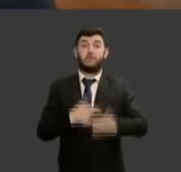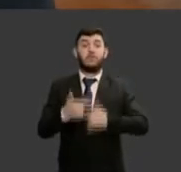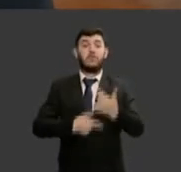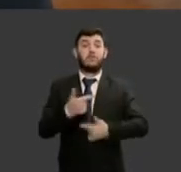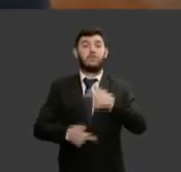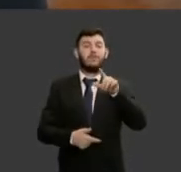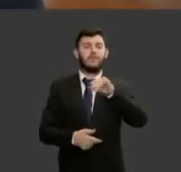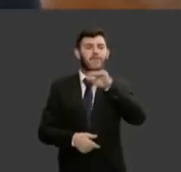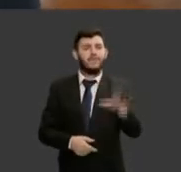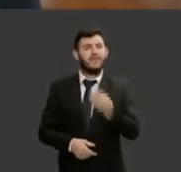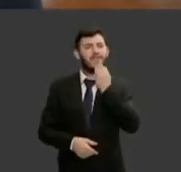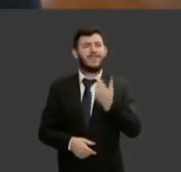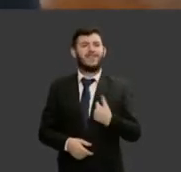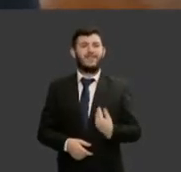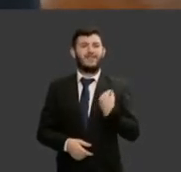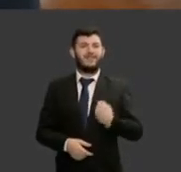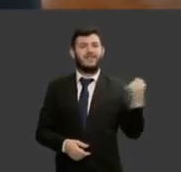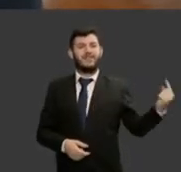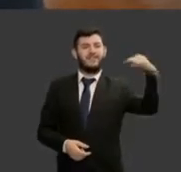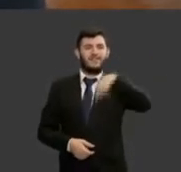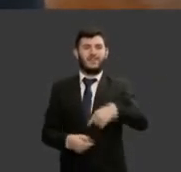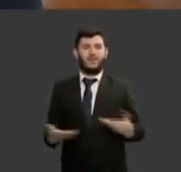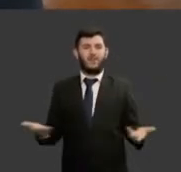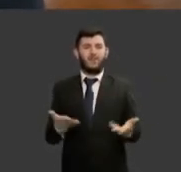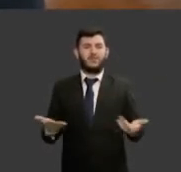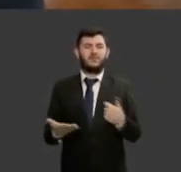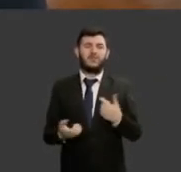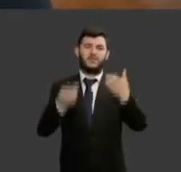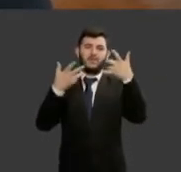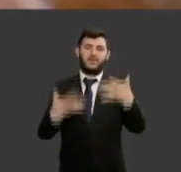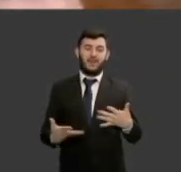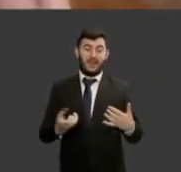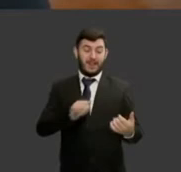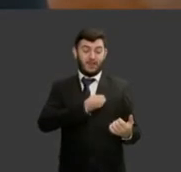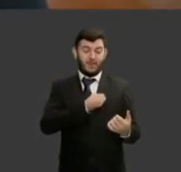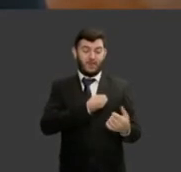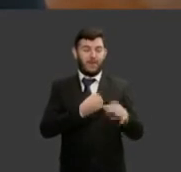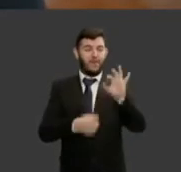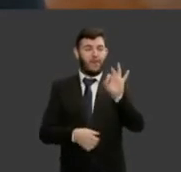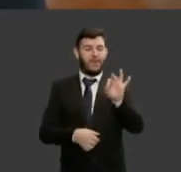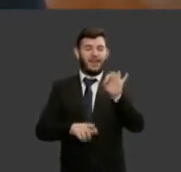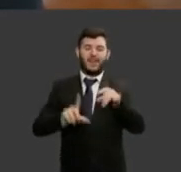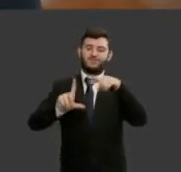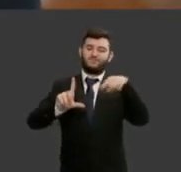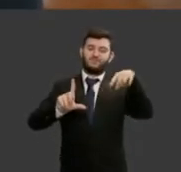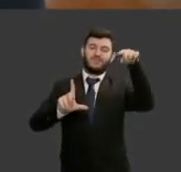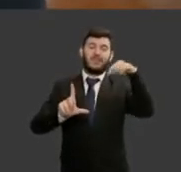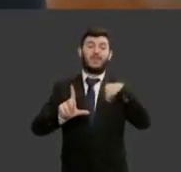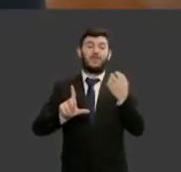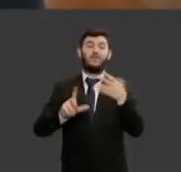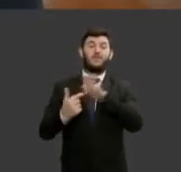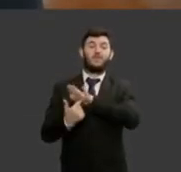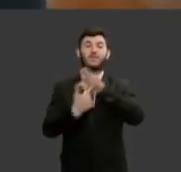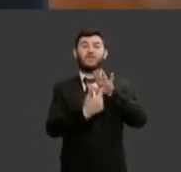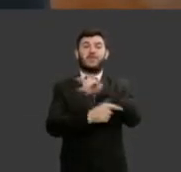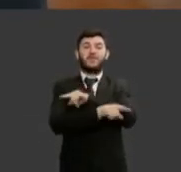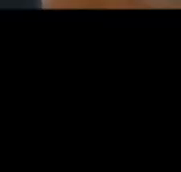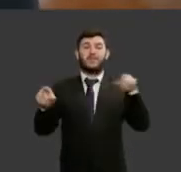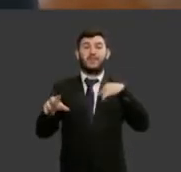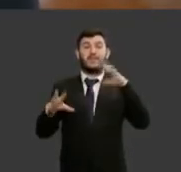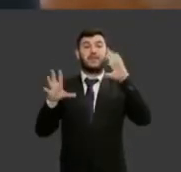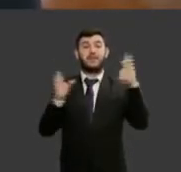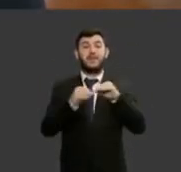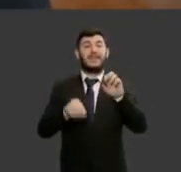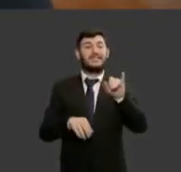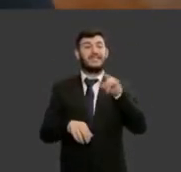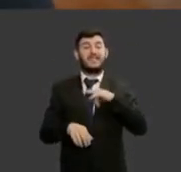aproveitar essa oportunidade para falar de números por conta dessa perspectiva de que o que não se mede não